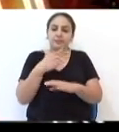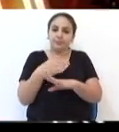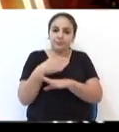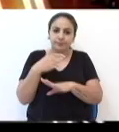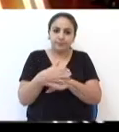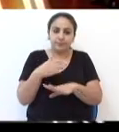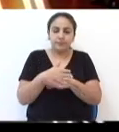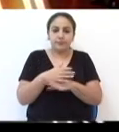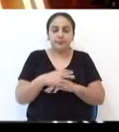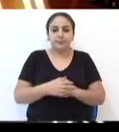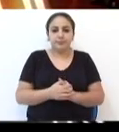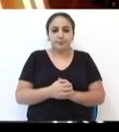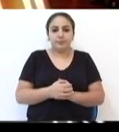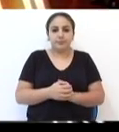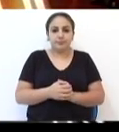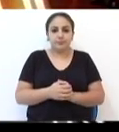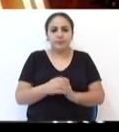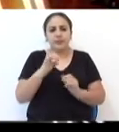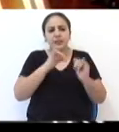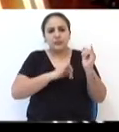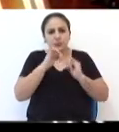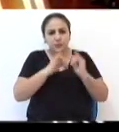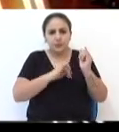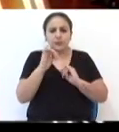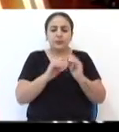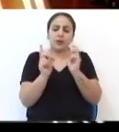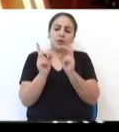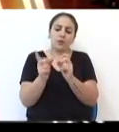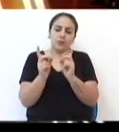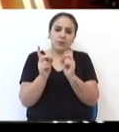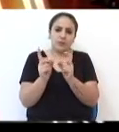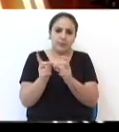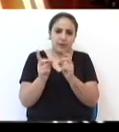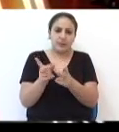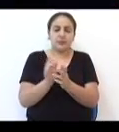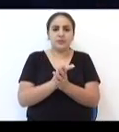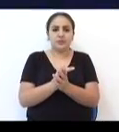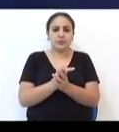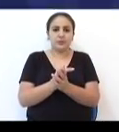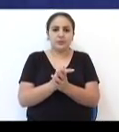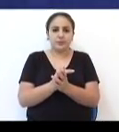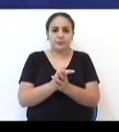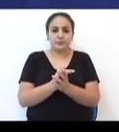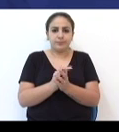inserida, como indústria, comércio, serviços, agronegócio.